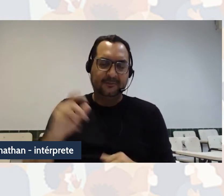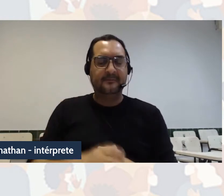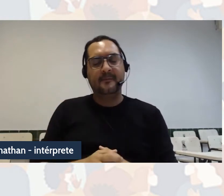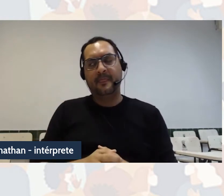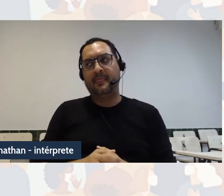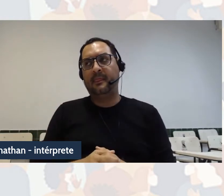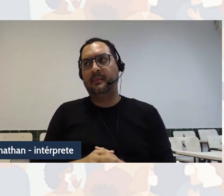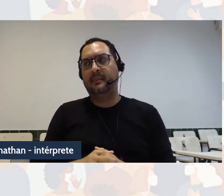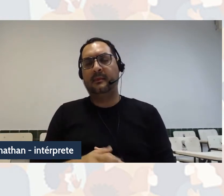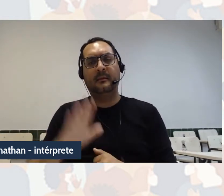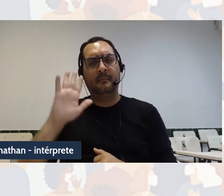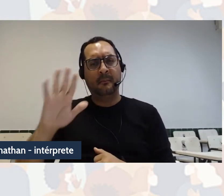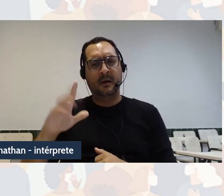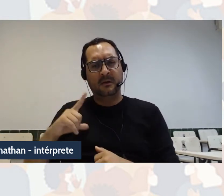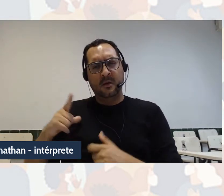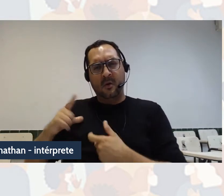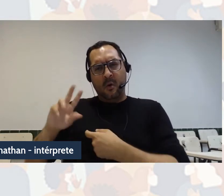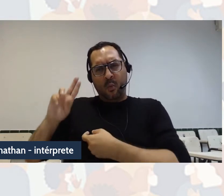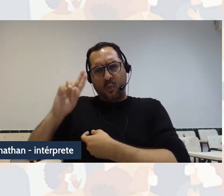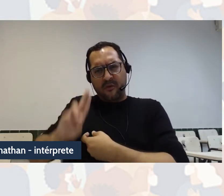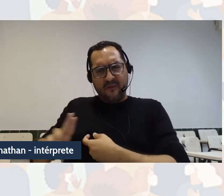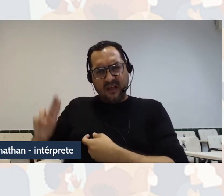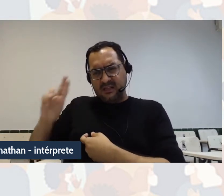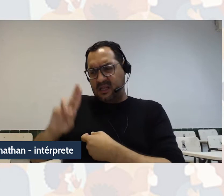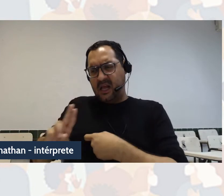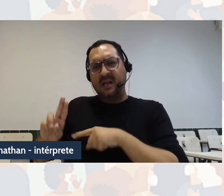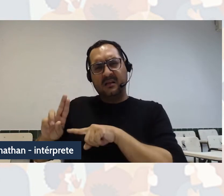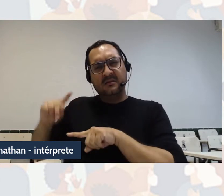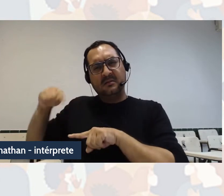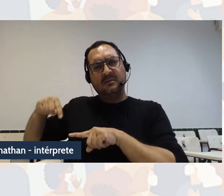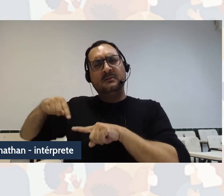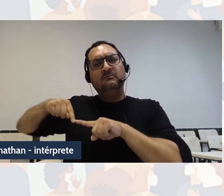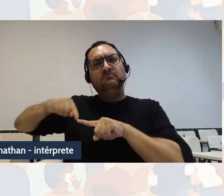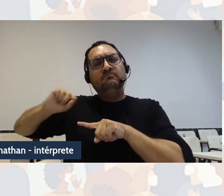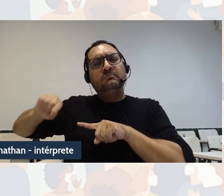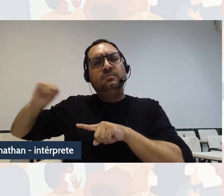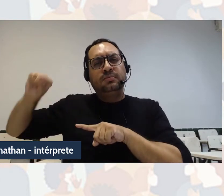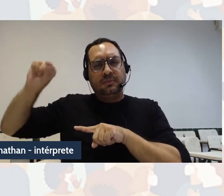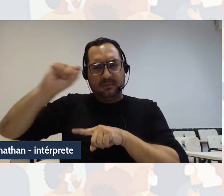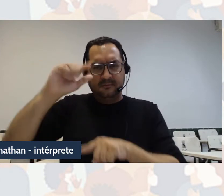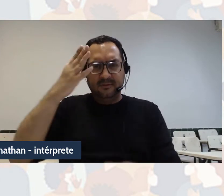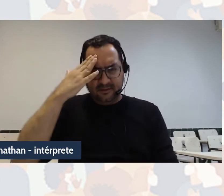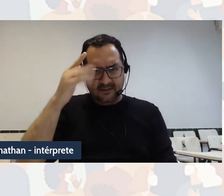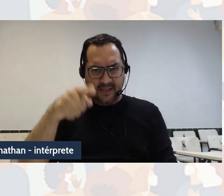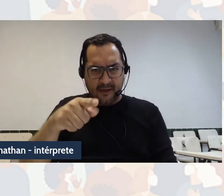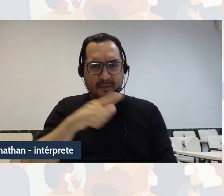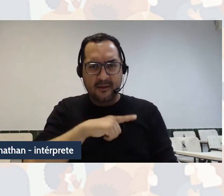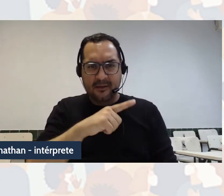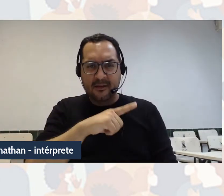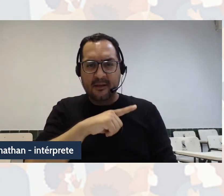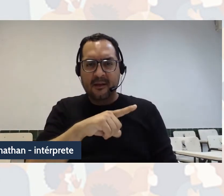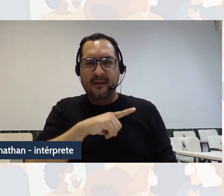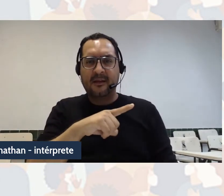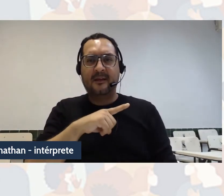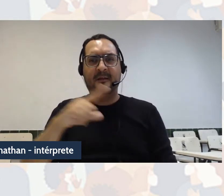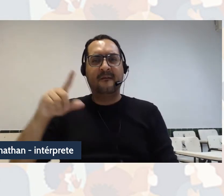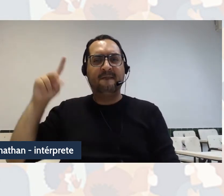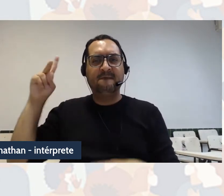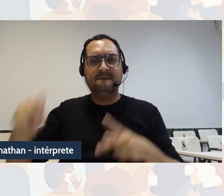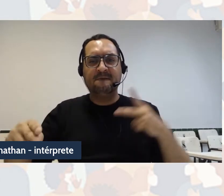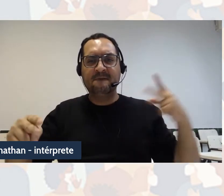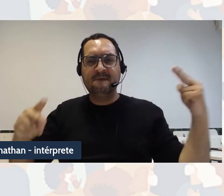desse lugar epistêmico, nós sabemos que as universidades têm sido focos de grande resistência de produção de